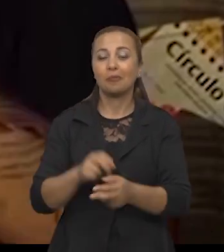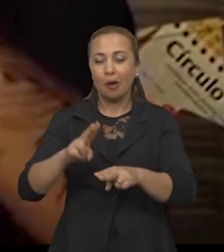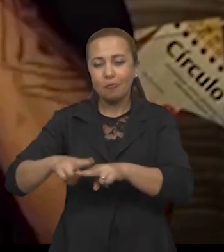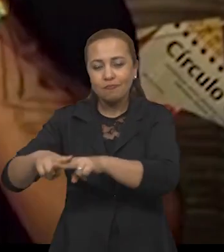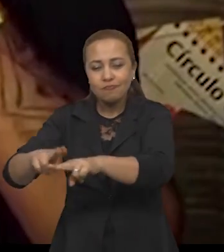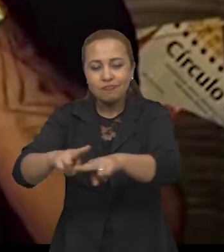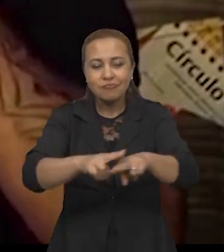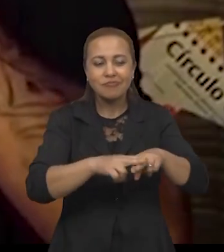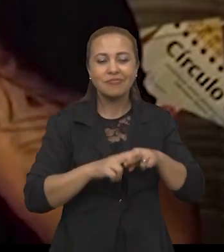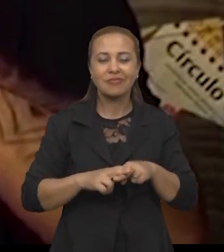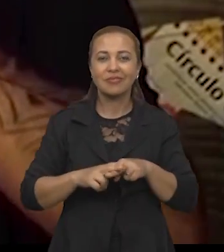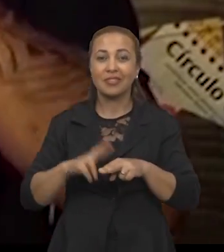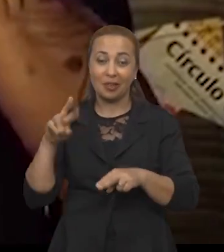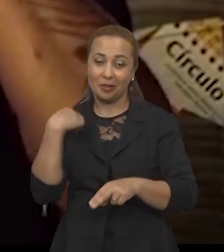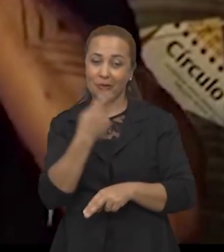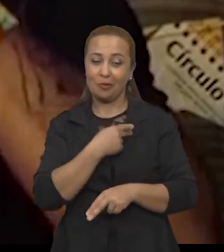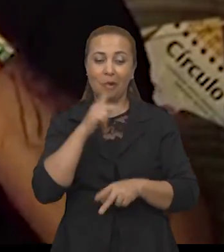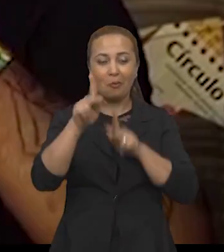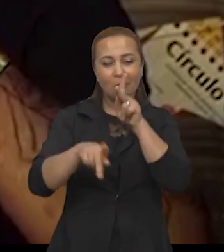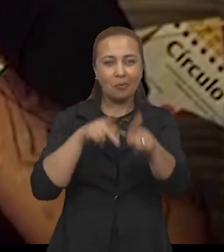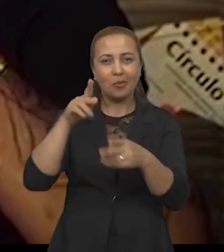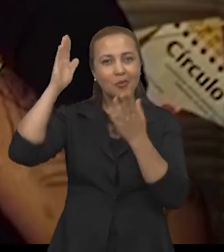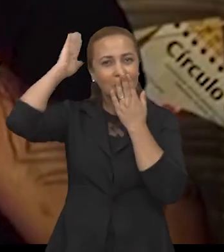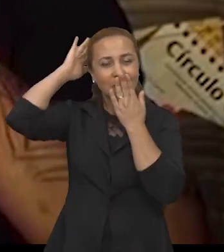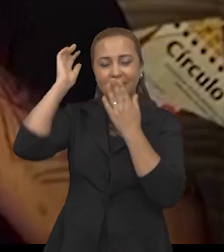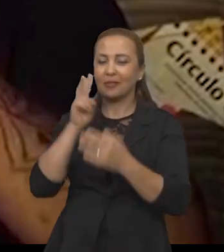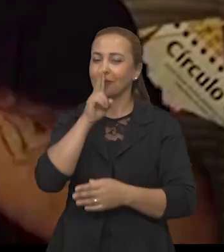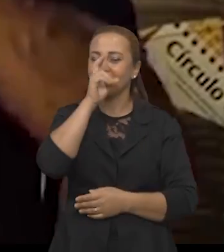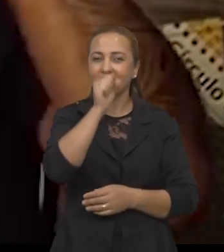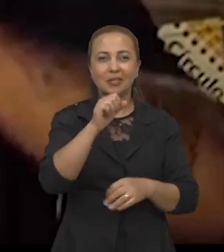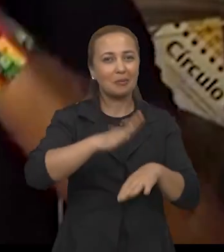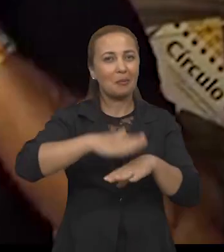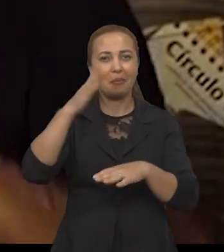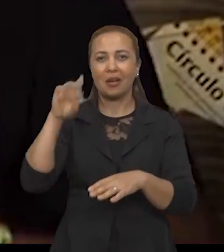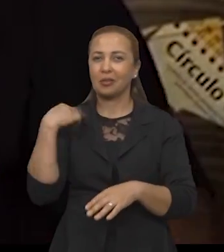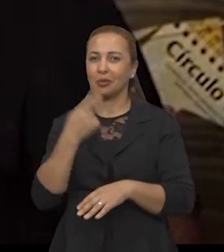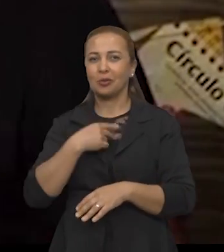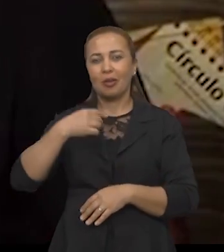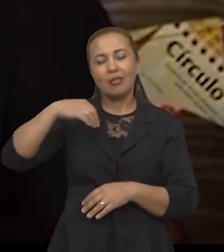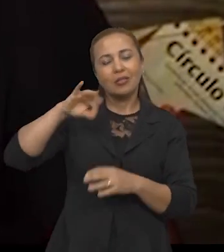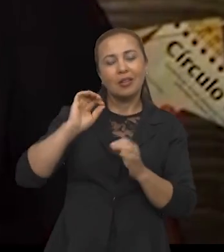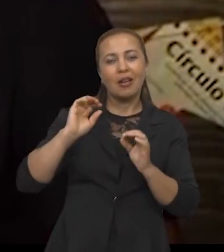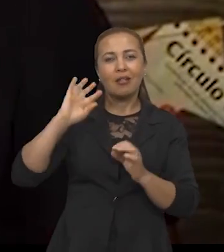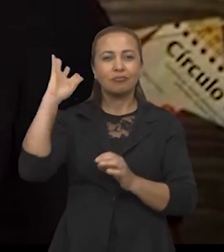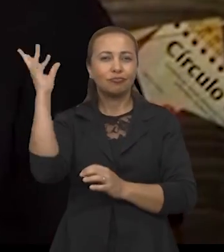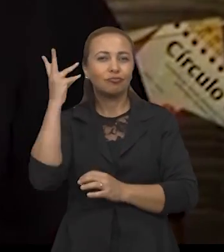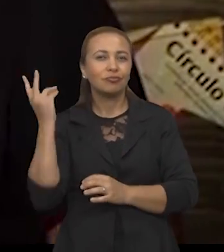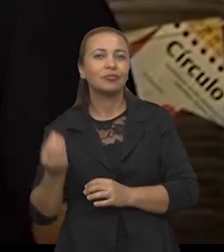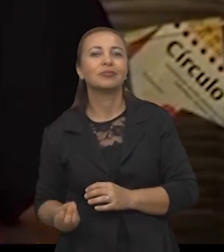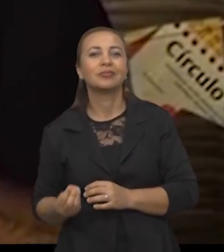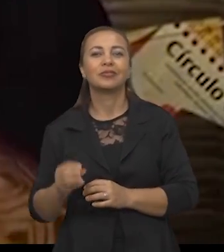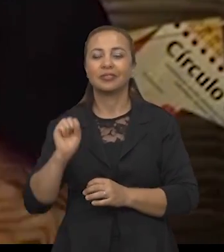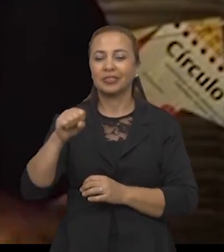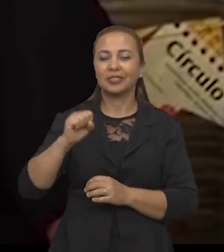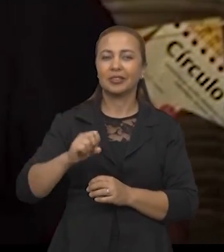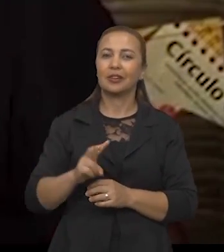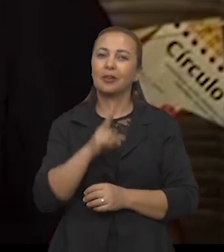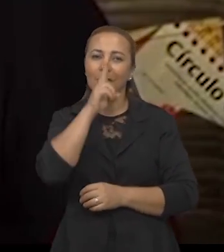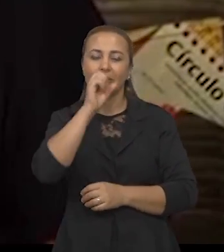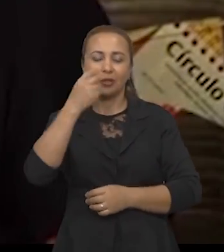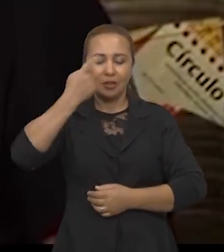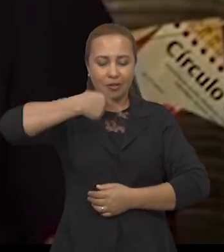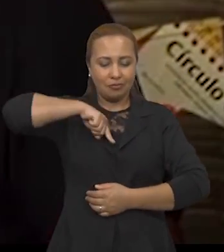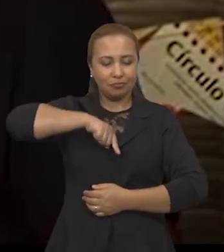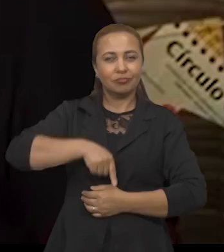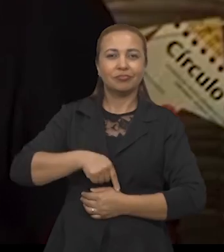fogueira. Esse é o momento que nós, povos indígenas, fortalecemos mais nossos espíritos mesmo, né? É um tempo de fortalecimento